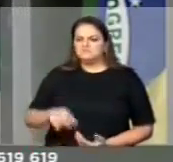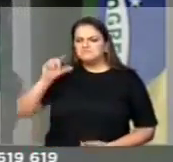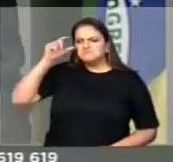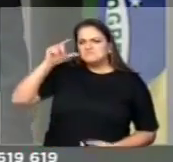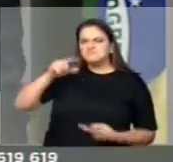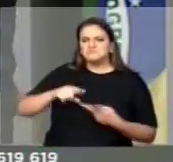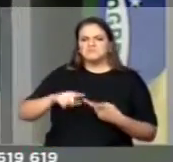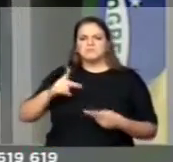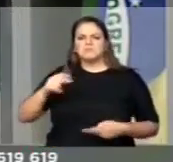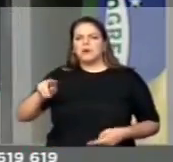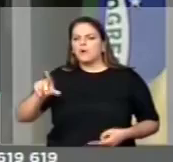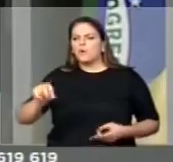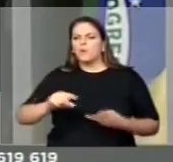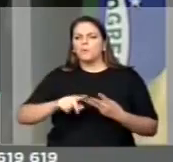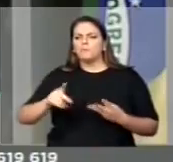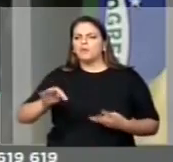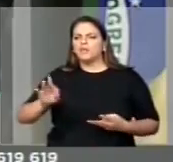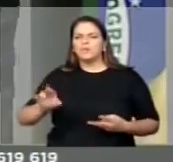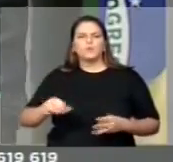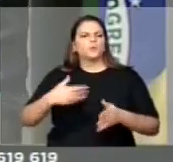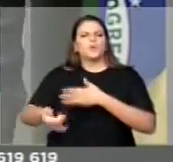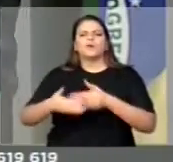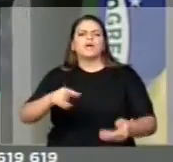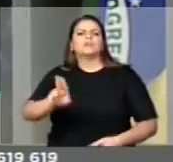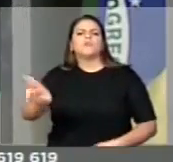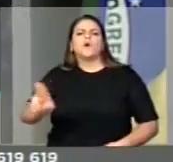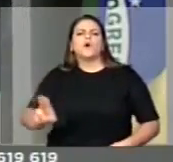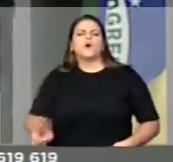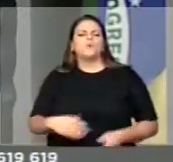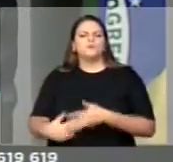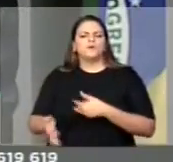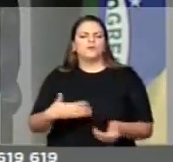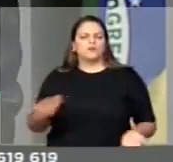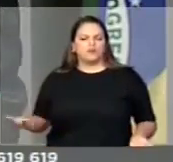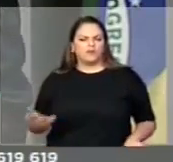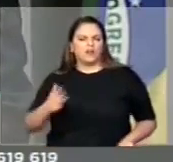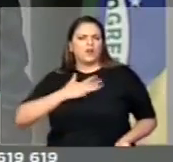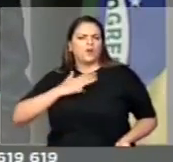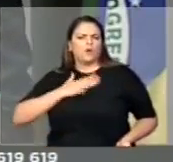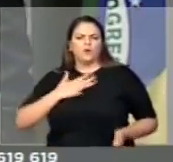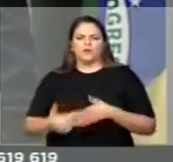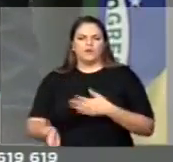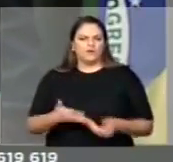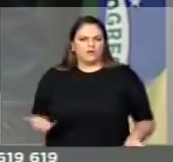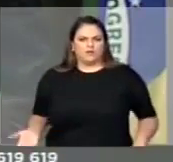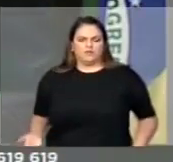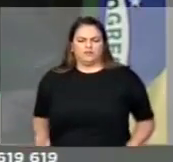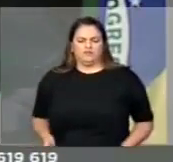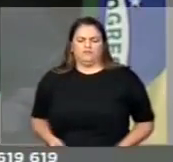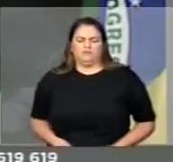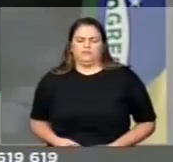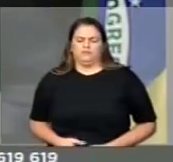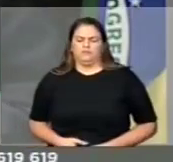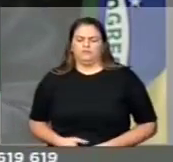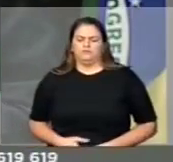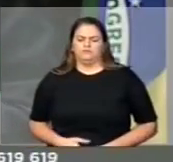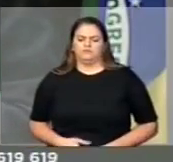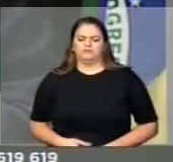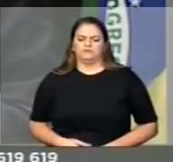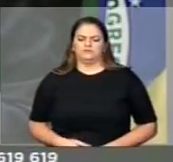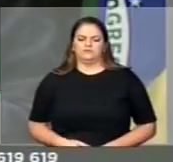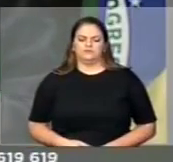Paulo, Pedro, Lula, quem quer que seja. E entendo mais, que as